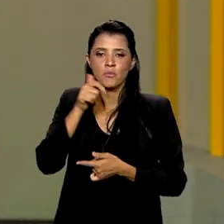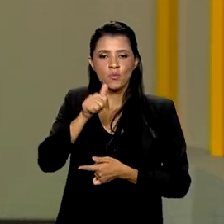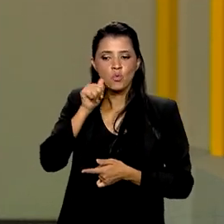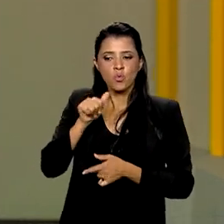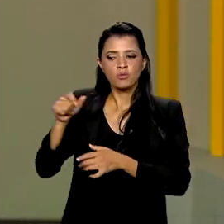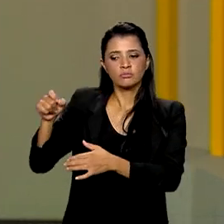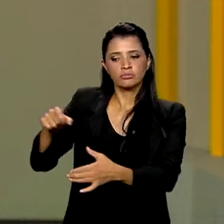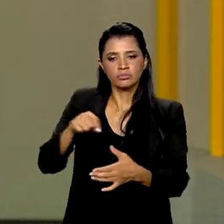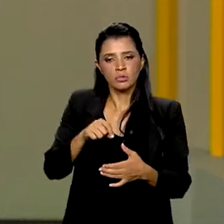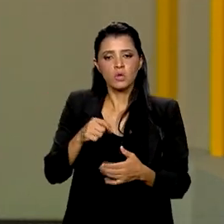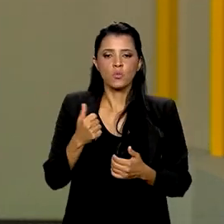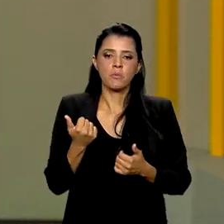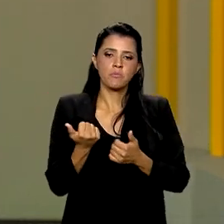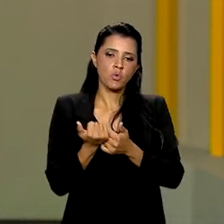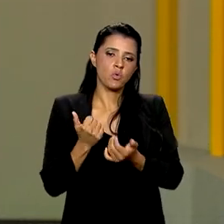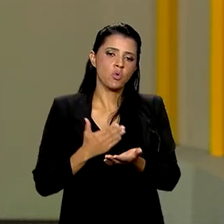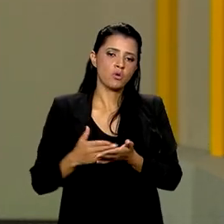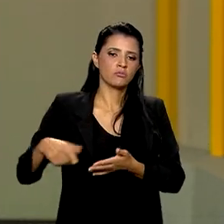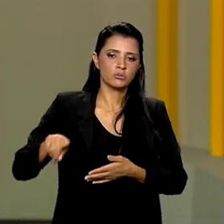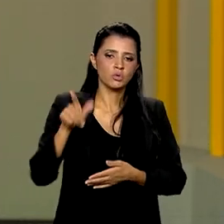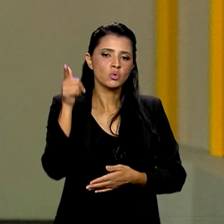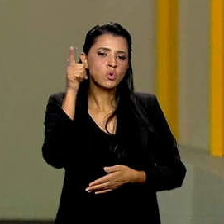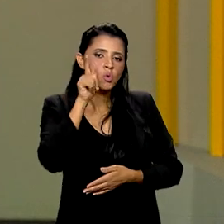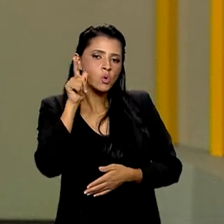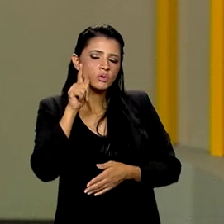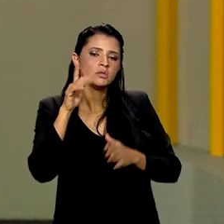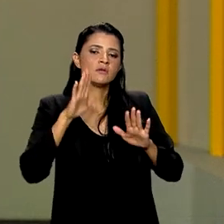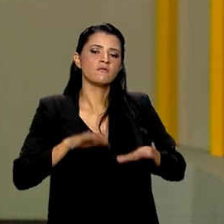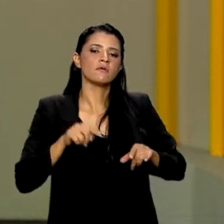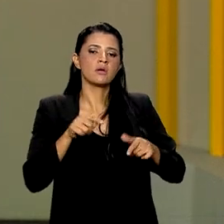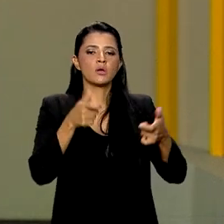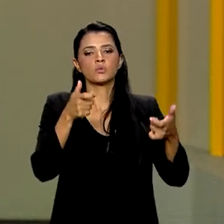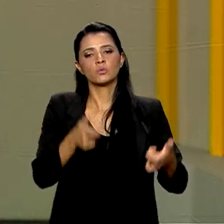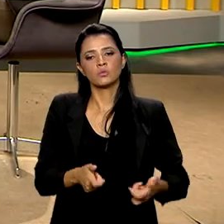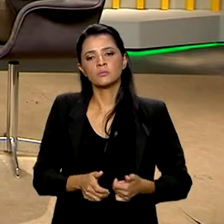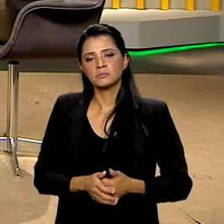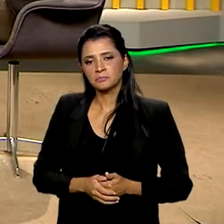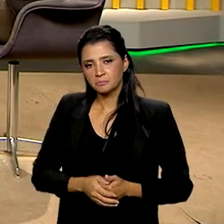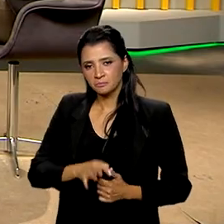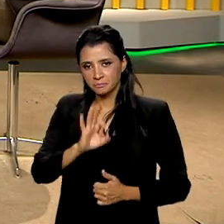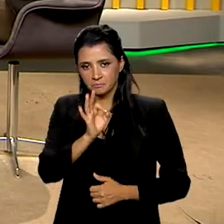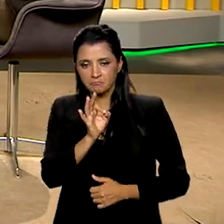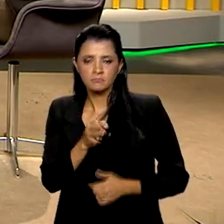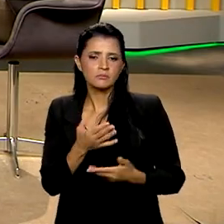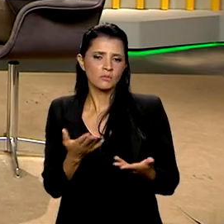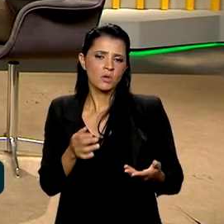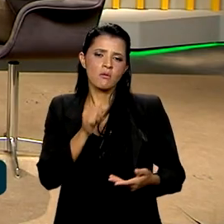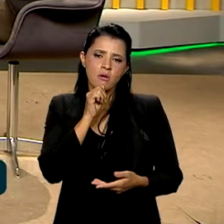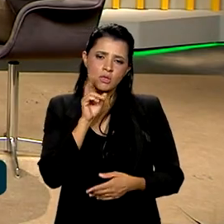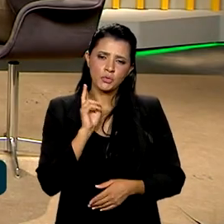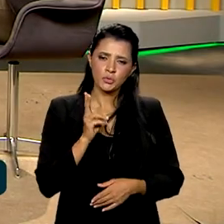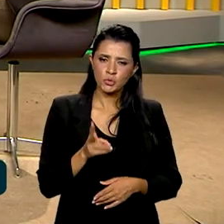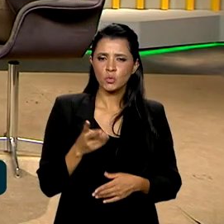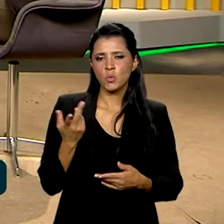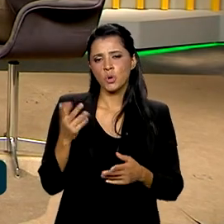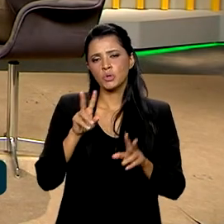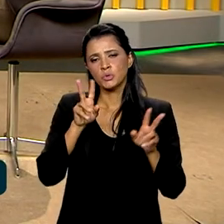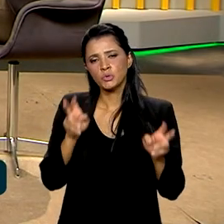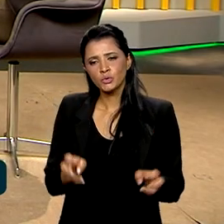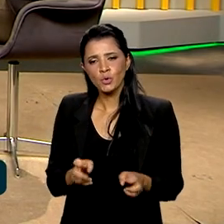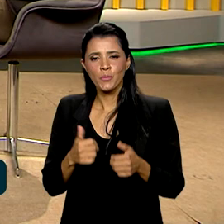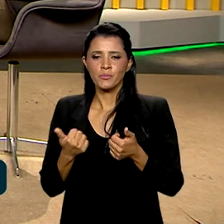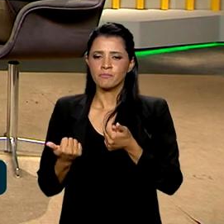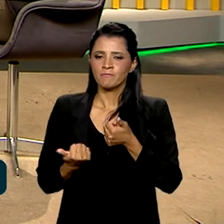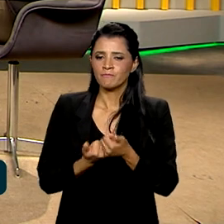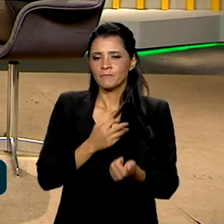um apoio inicial para que eles consigam se instalar naquela área. Tá certo. Agora, falando ainda um pouco de assistência técnica,